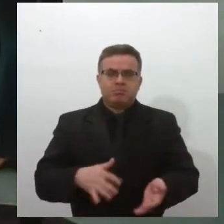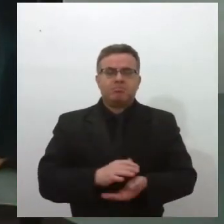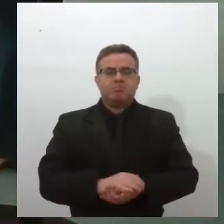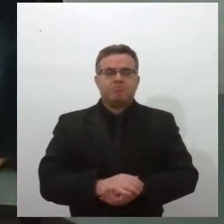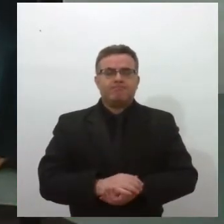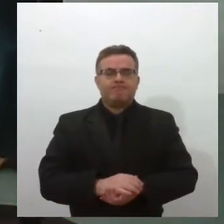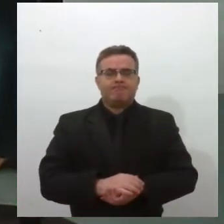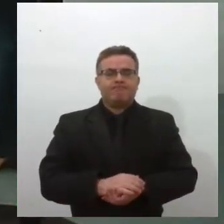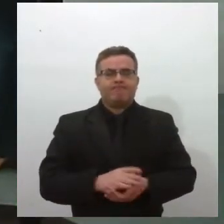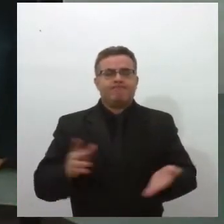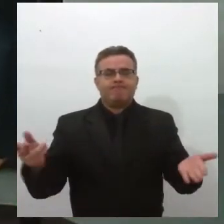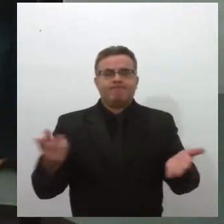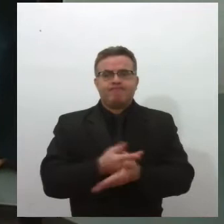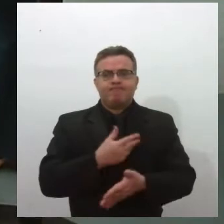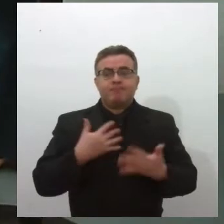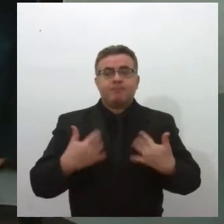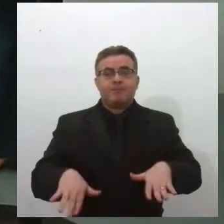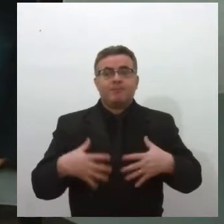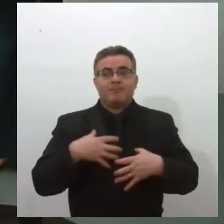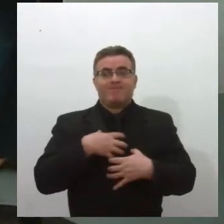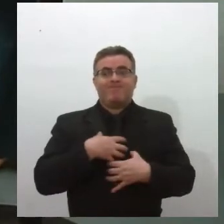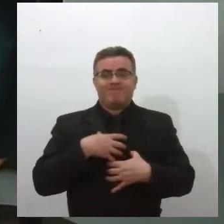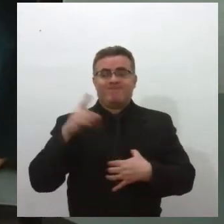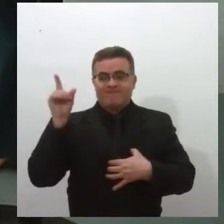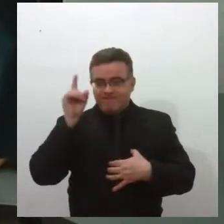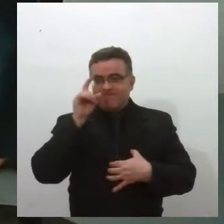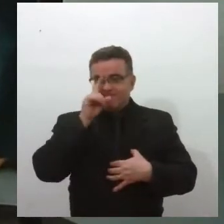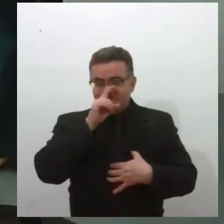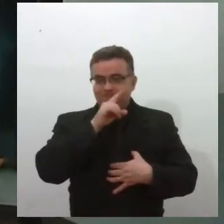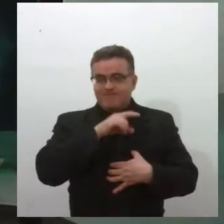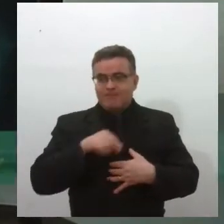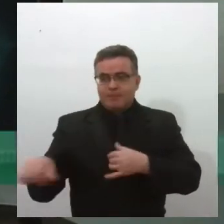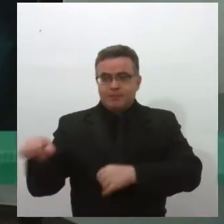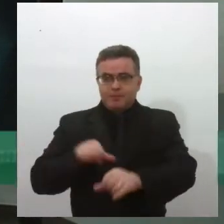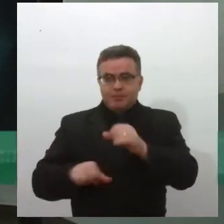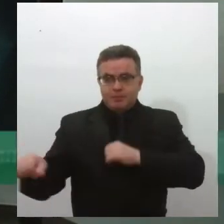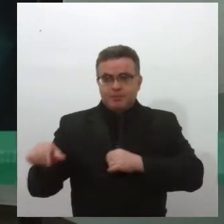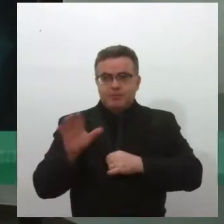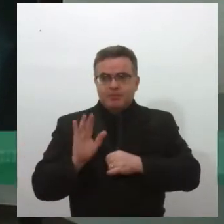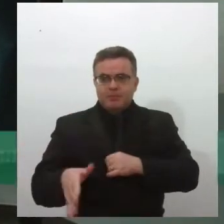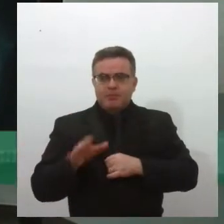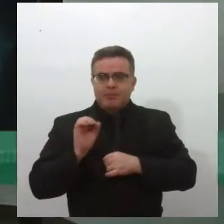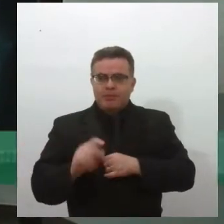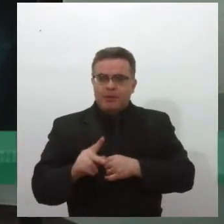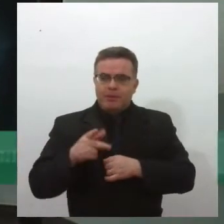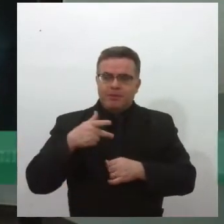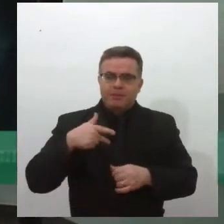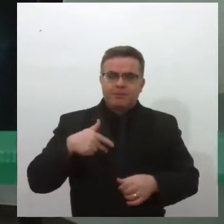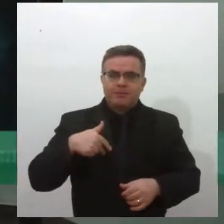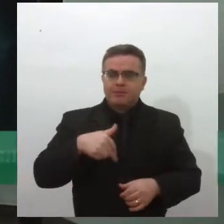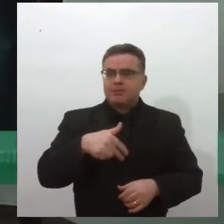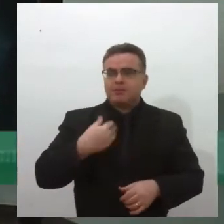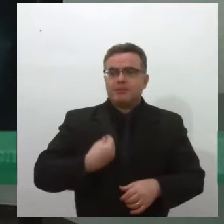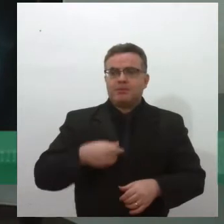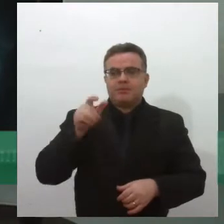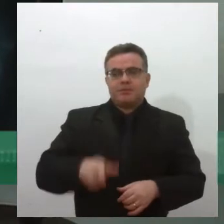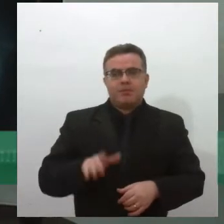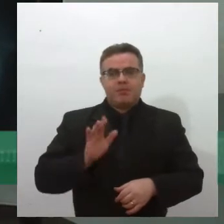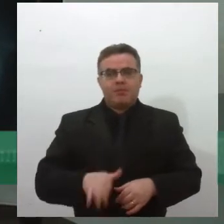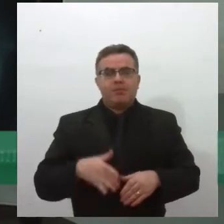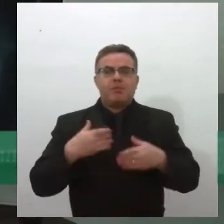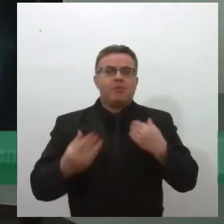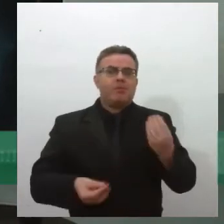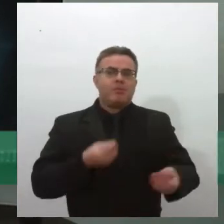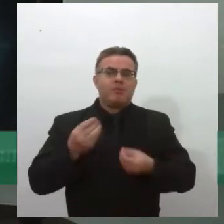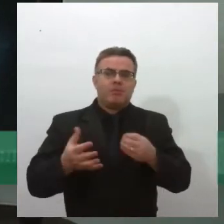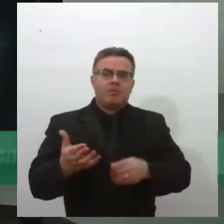A situação é realmente muito difícil, né? Depois do transplante aí, de muita gente que passa por esse procedimento. Como